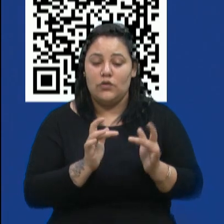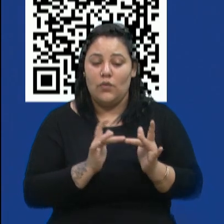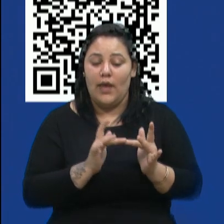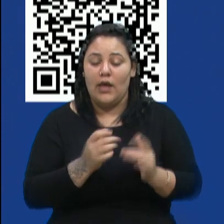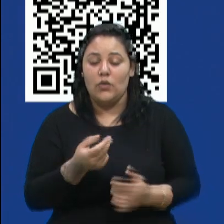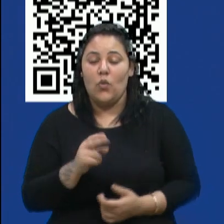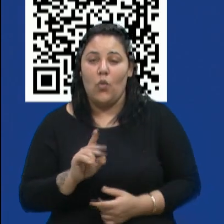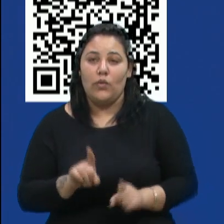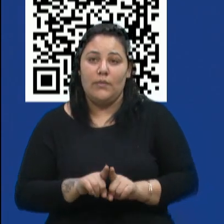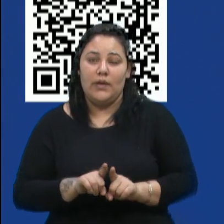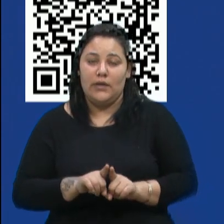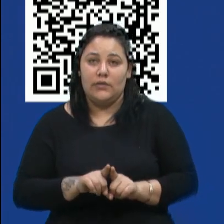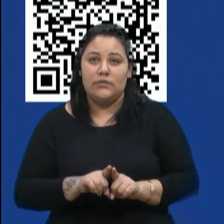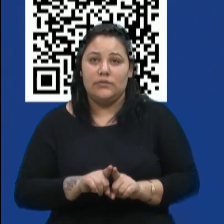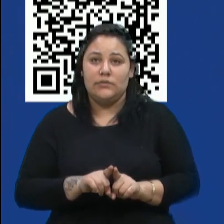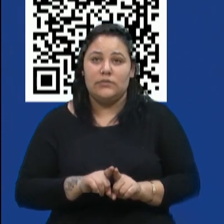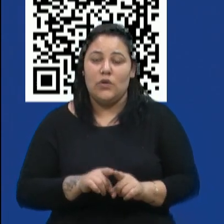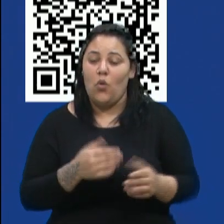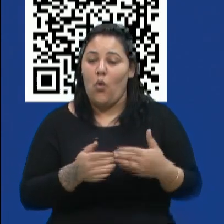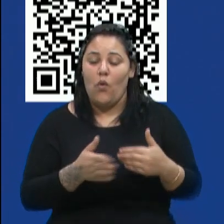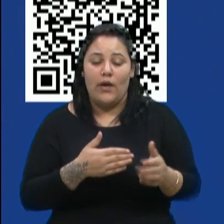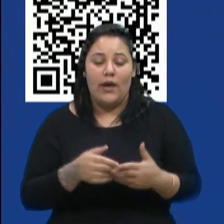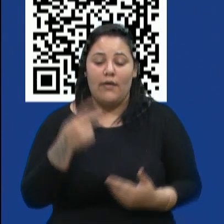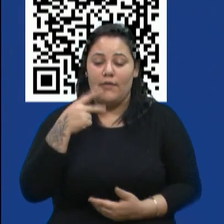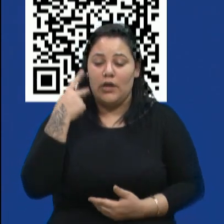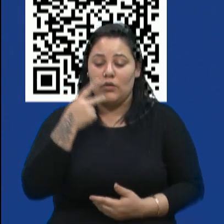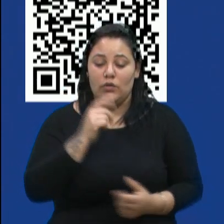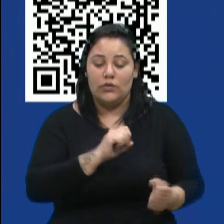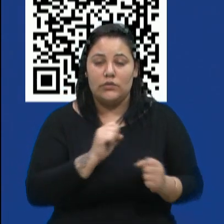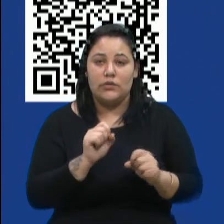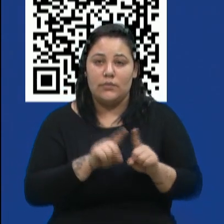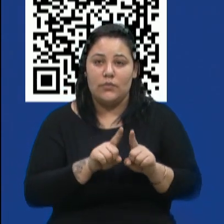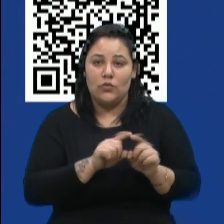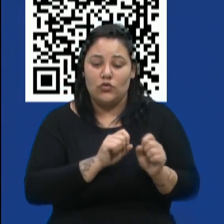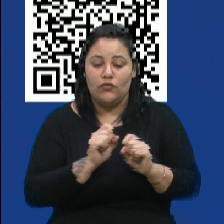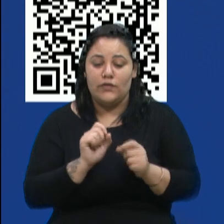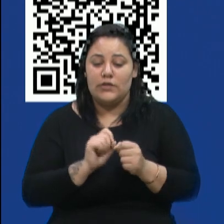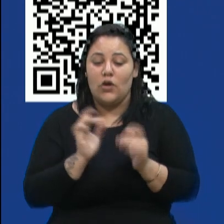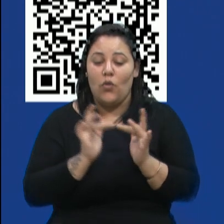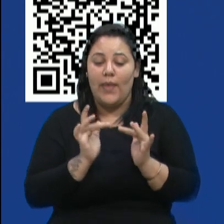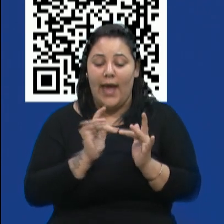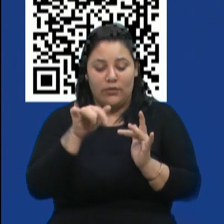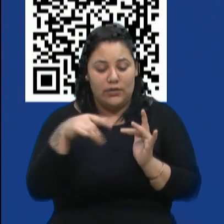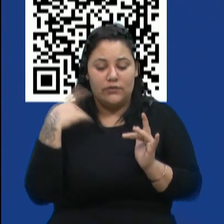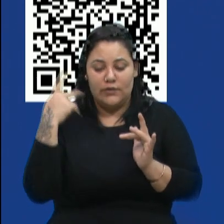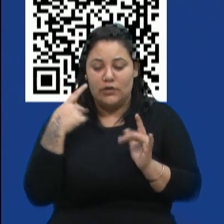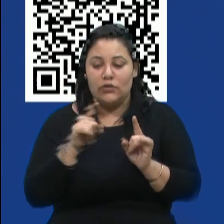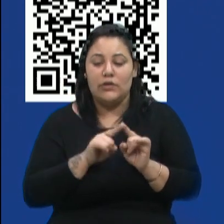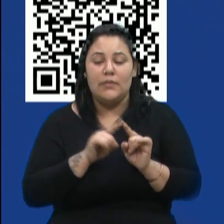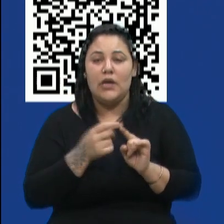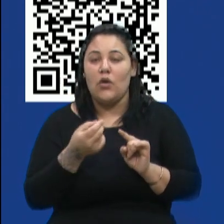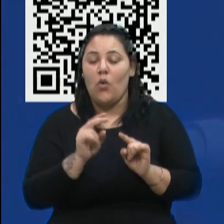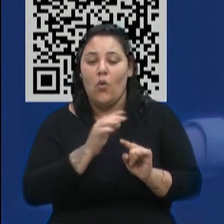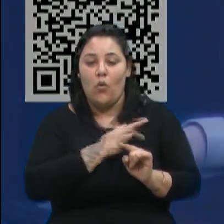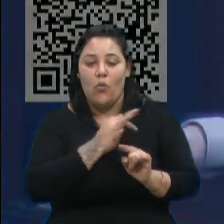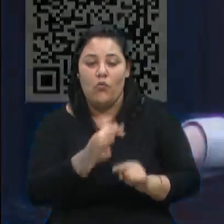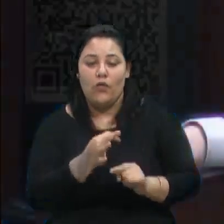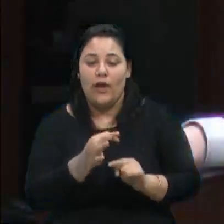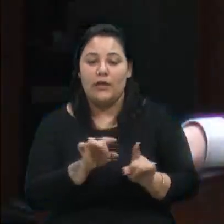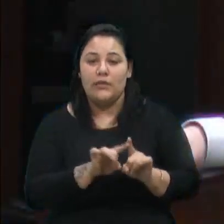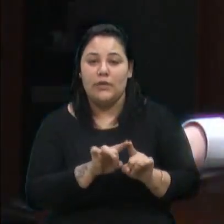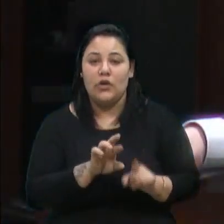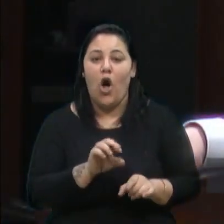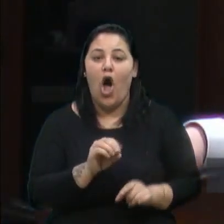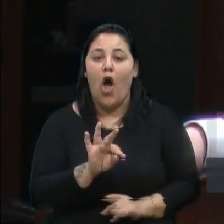se qualquer vereador também pode entrar em contato com os vereadores, aqui na Câmara de Vereadores, ou membros também do